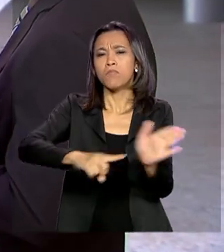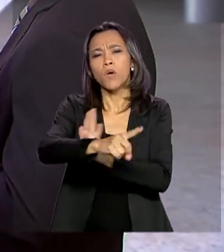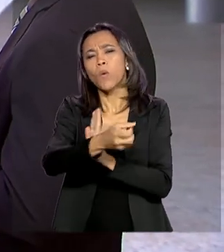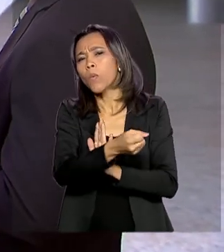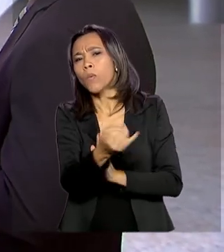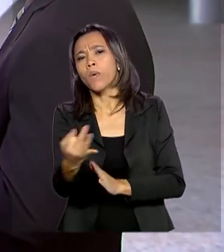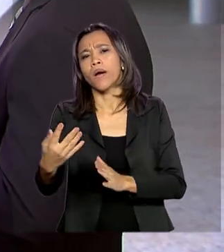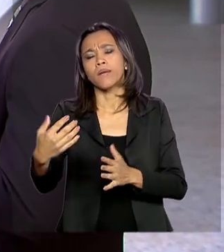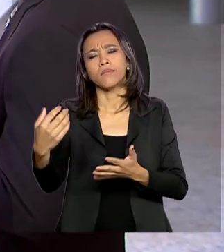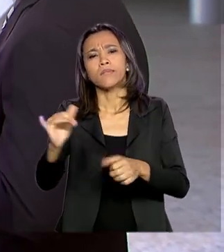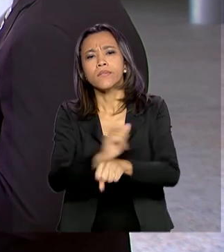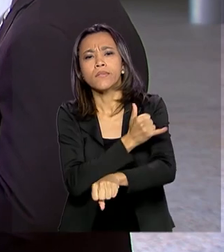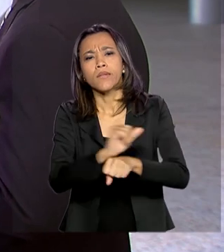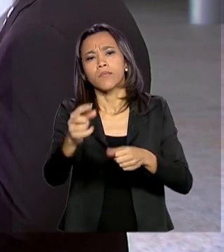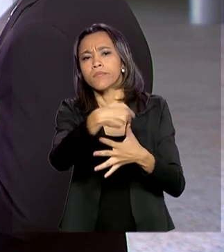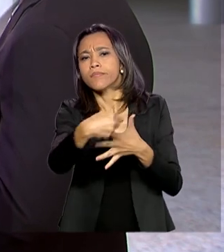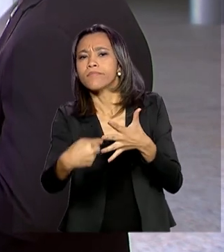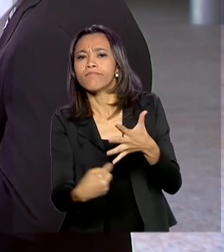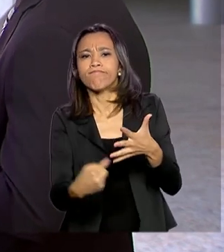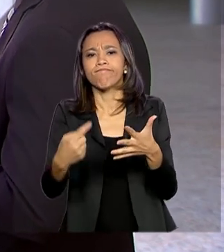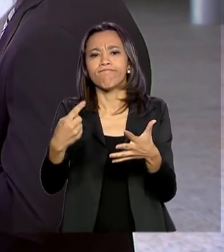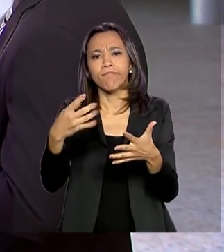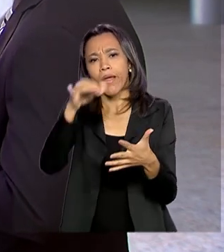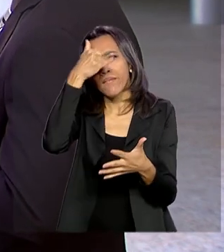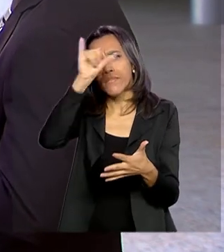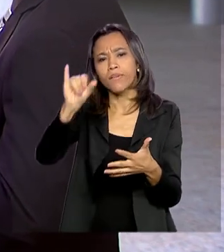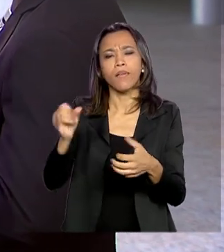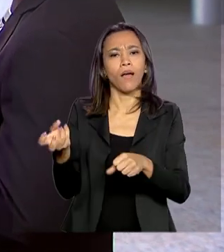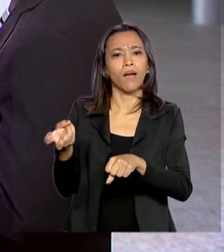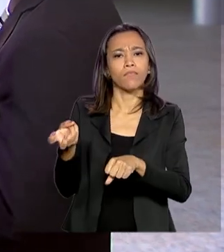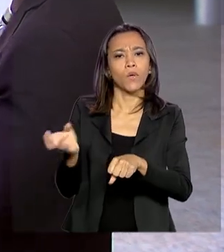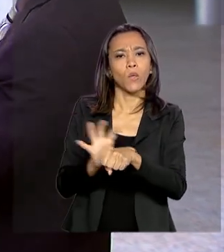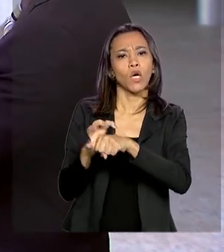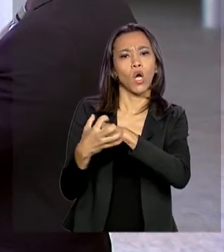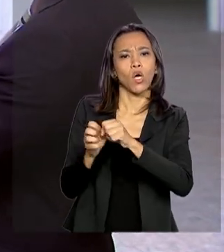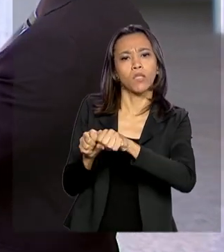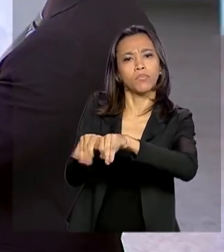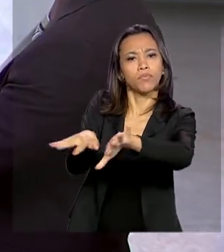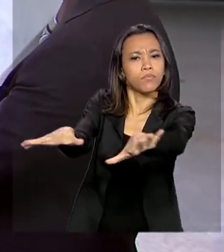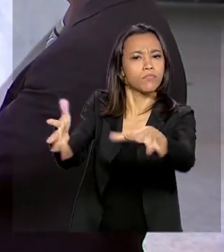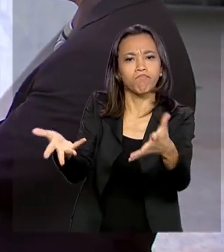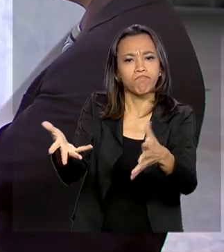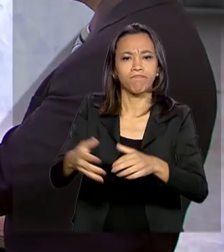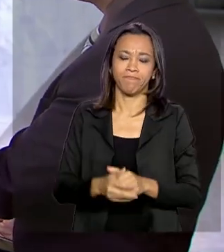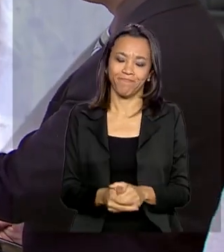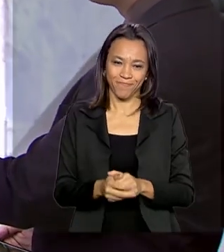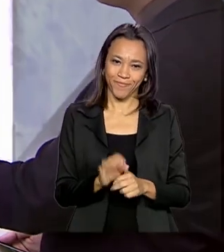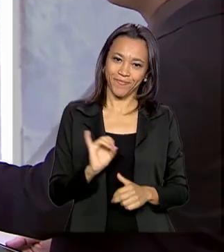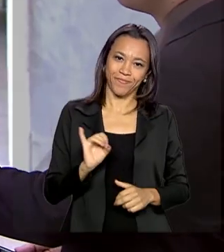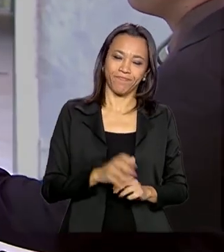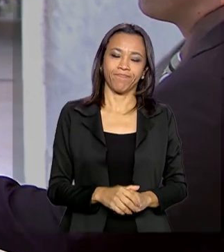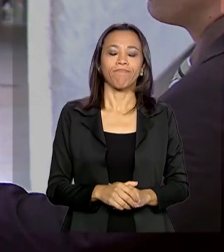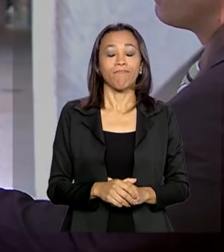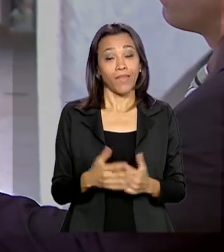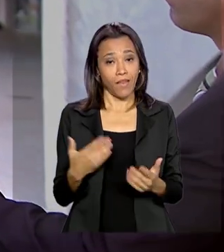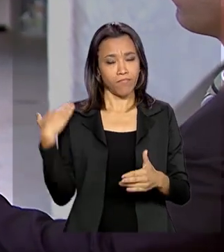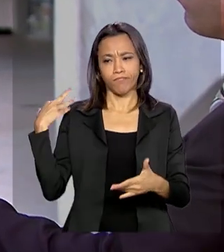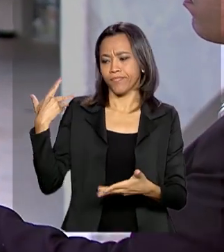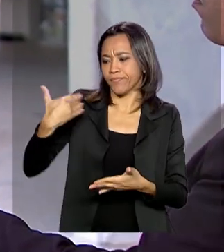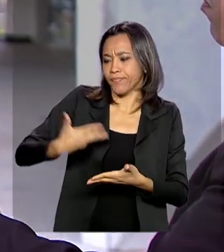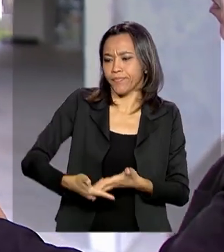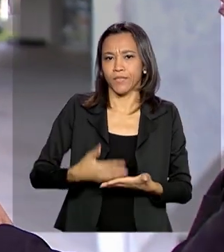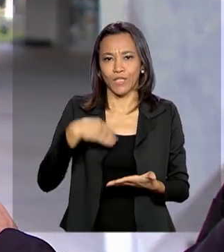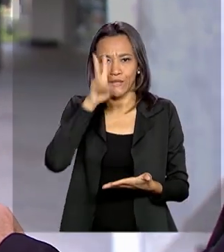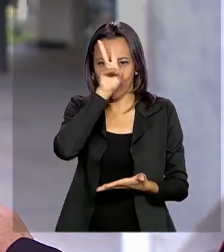ações da FUNAI para evitar a proliferação do coronavírus? Oi, Glauco. Historicamente, nós sabemos